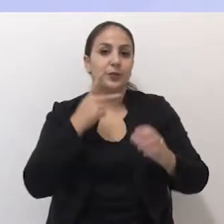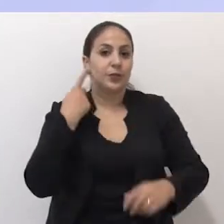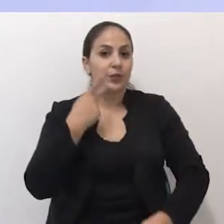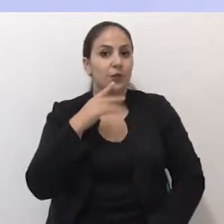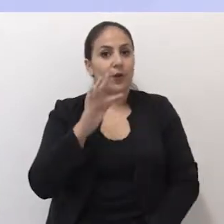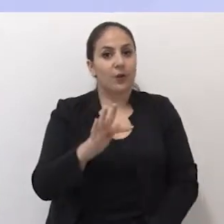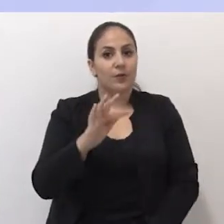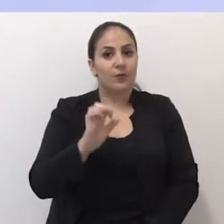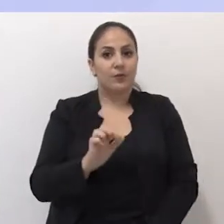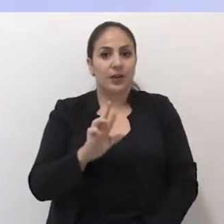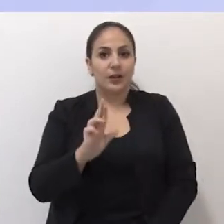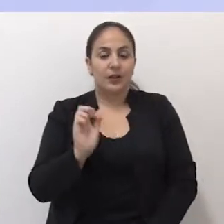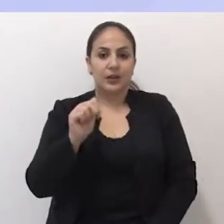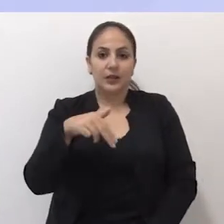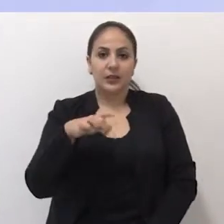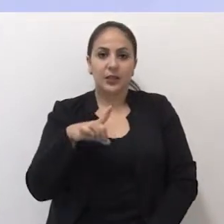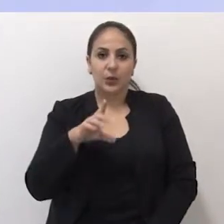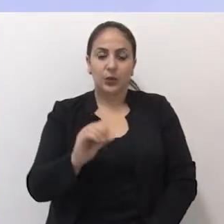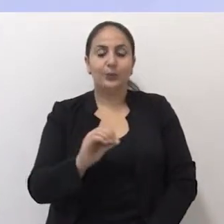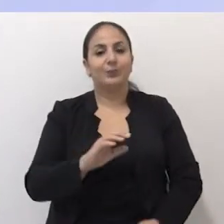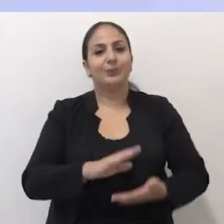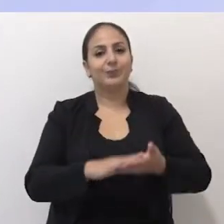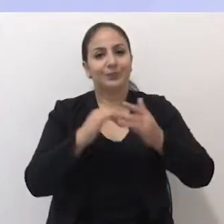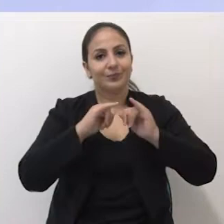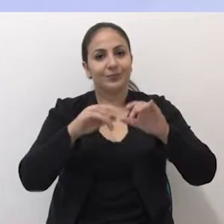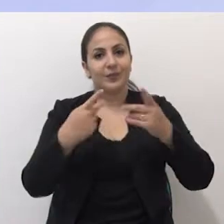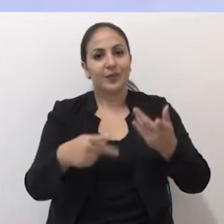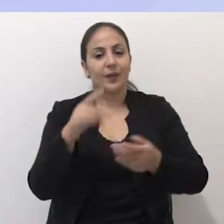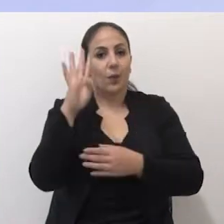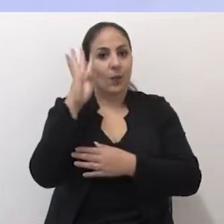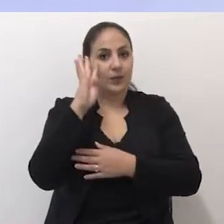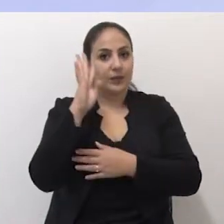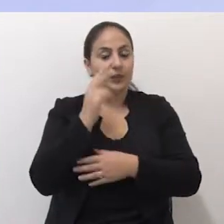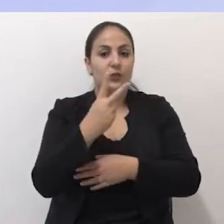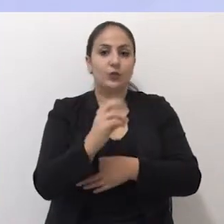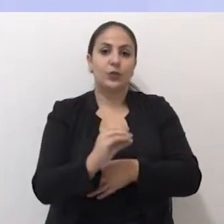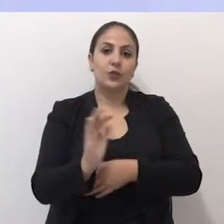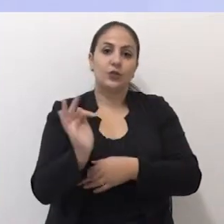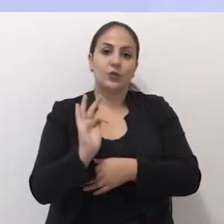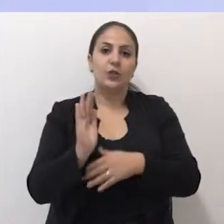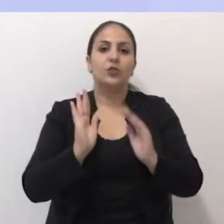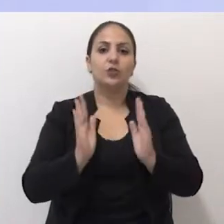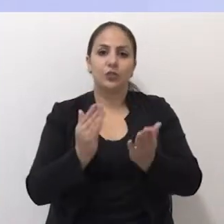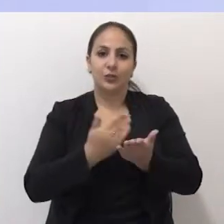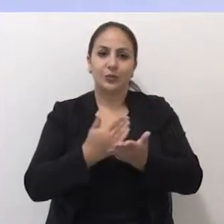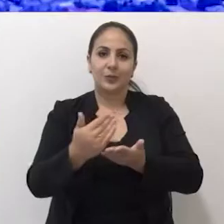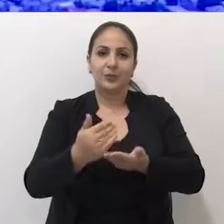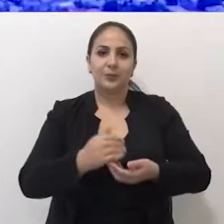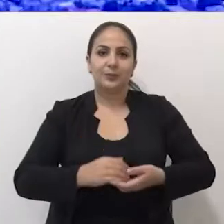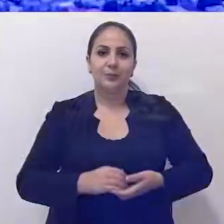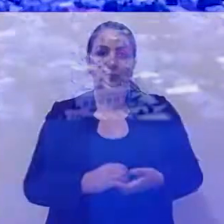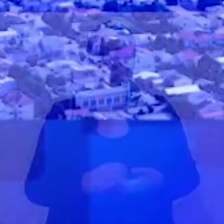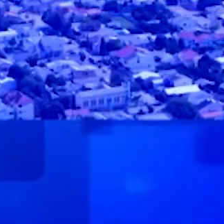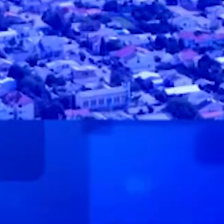Fernando Rigon. A edição desta quarta-feira, 20 de fevereiro, já está no ar.